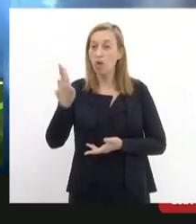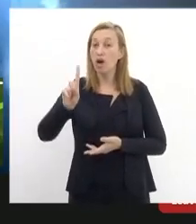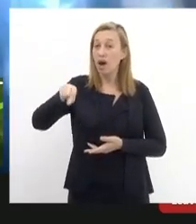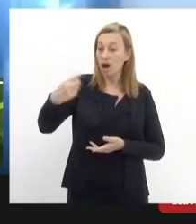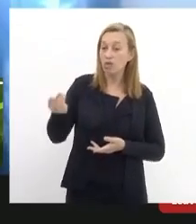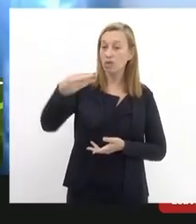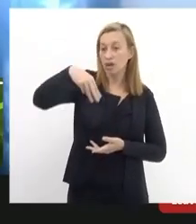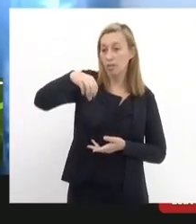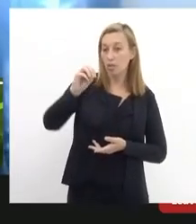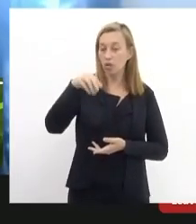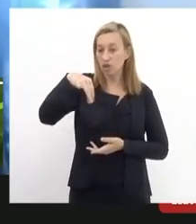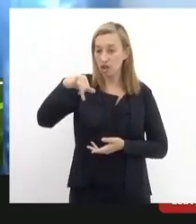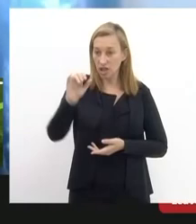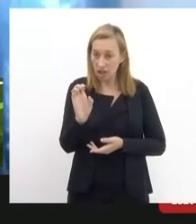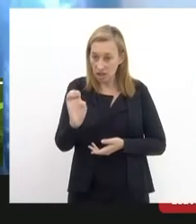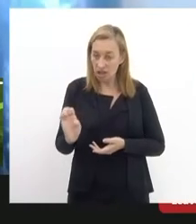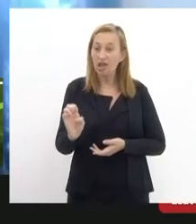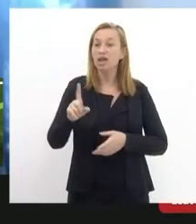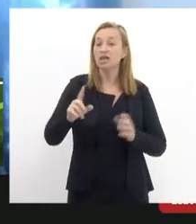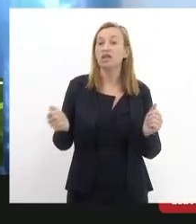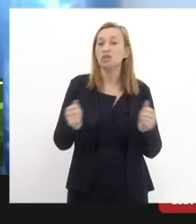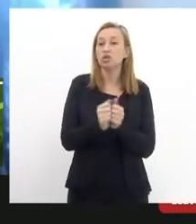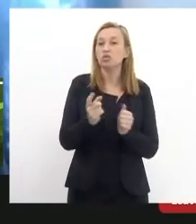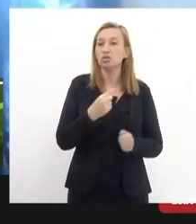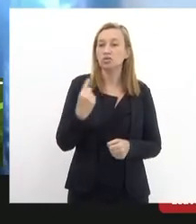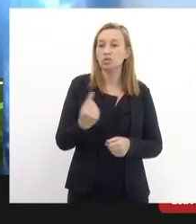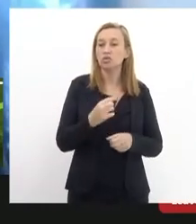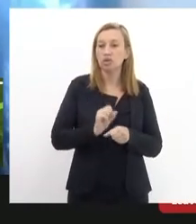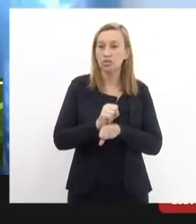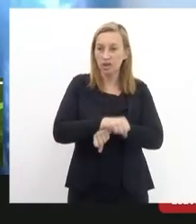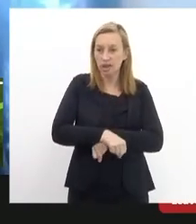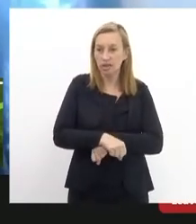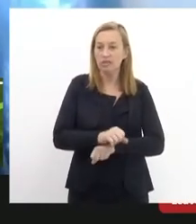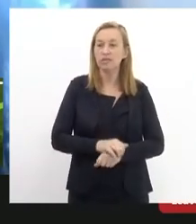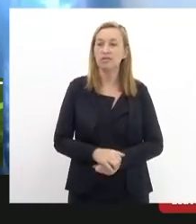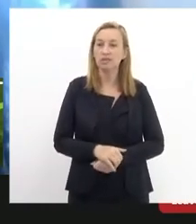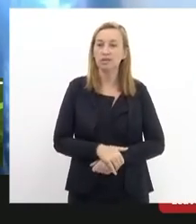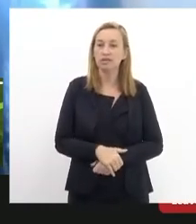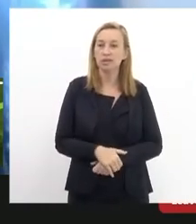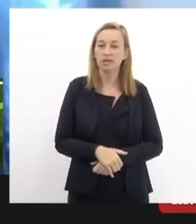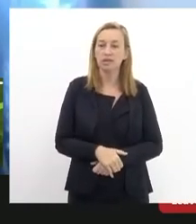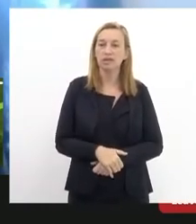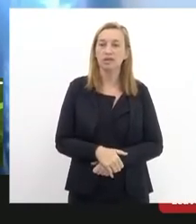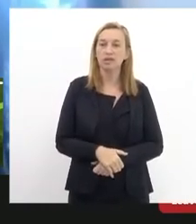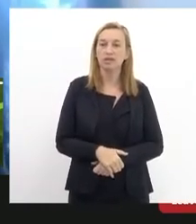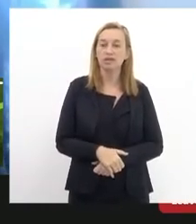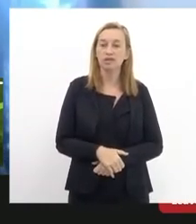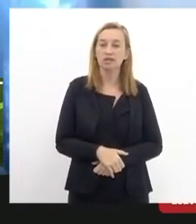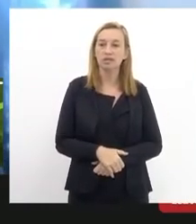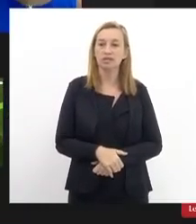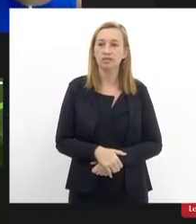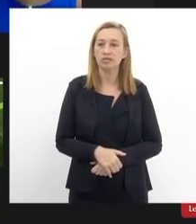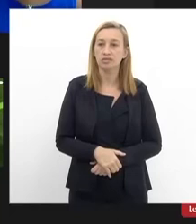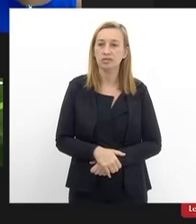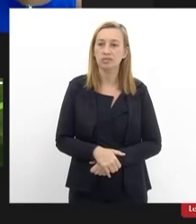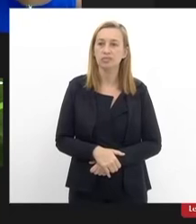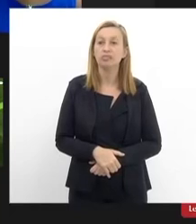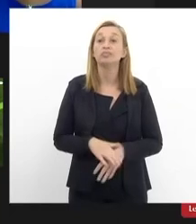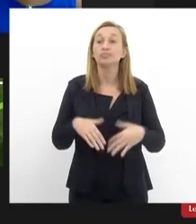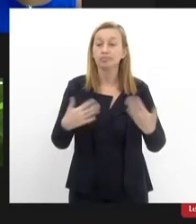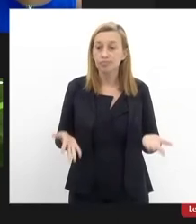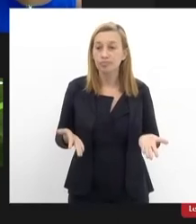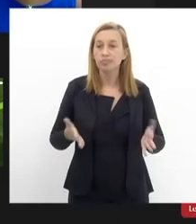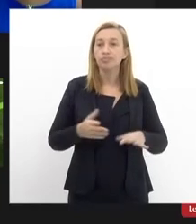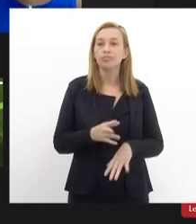com a gente ontem no seminário da população de rua da população de rua então eu